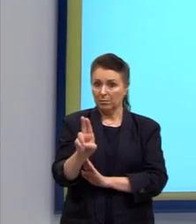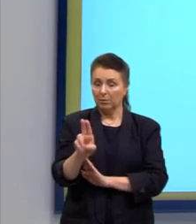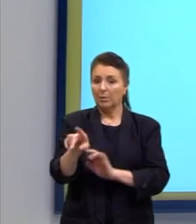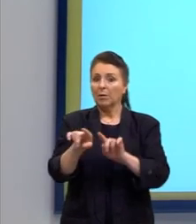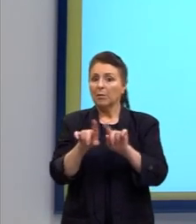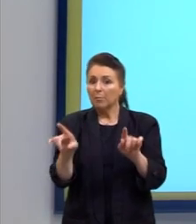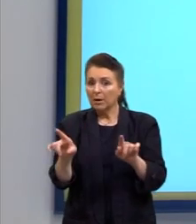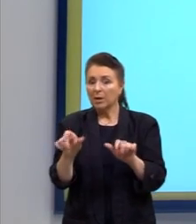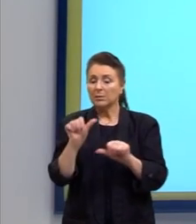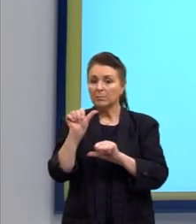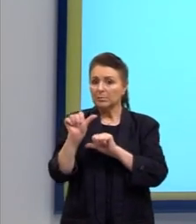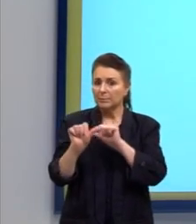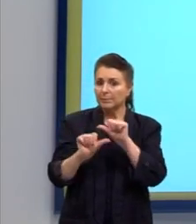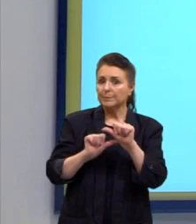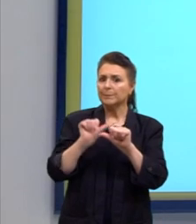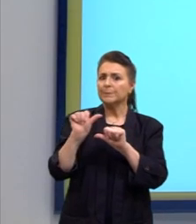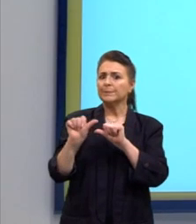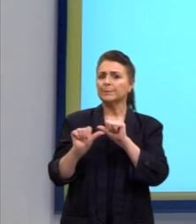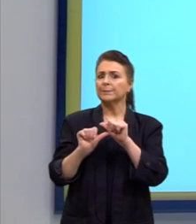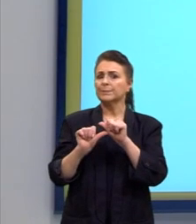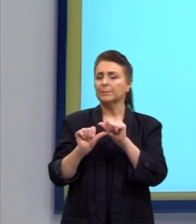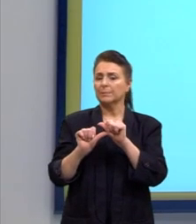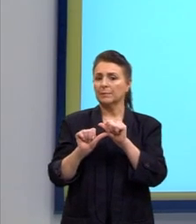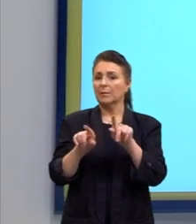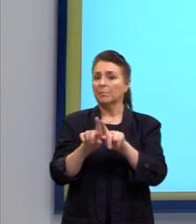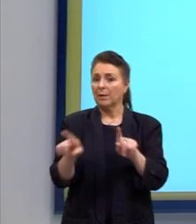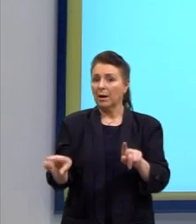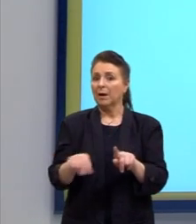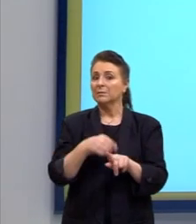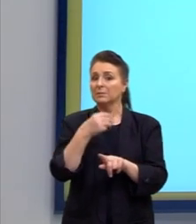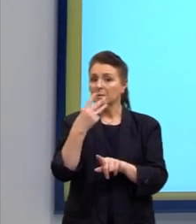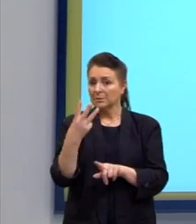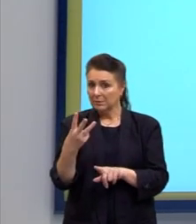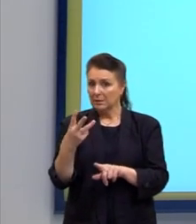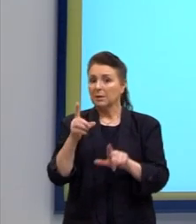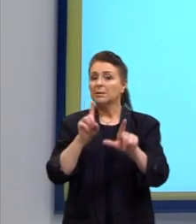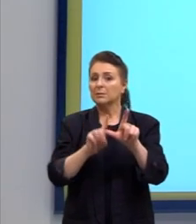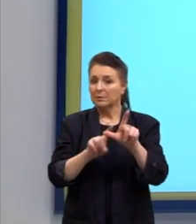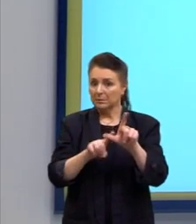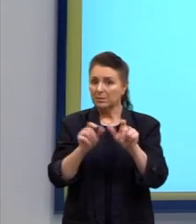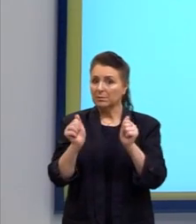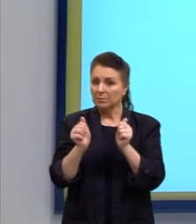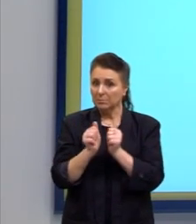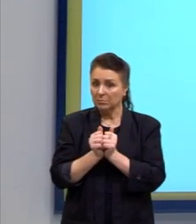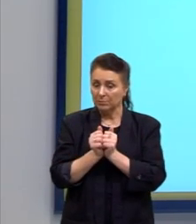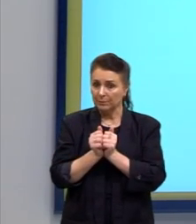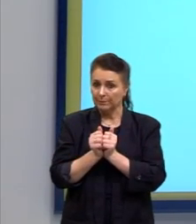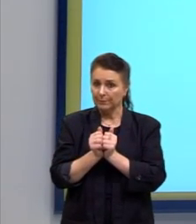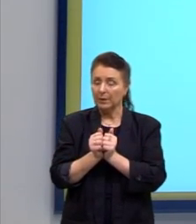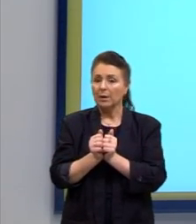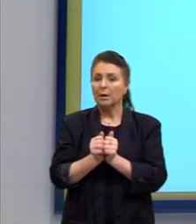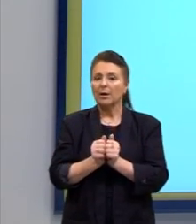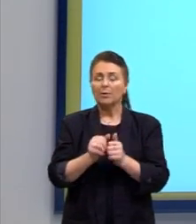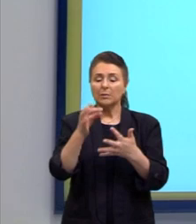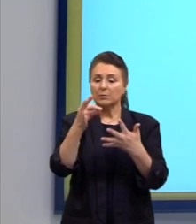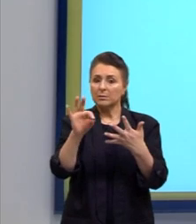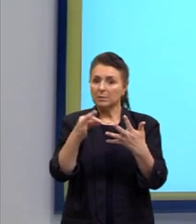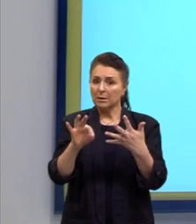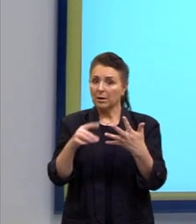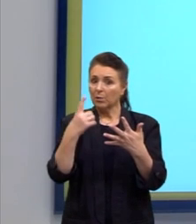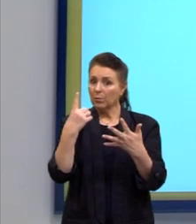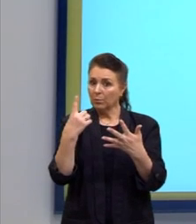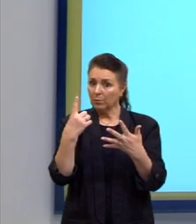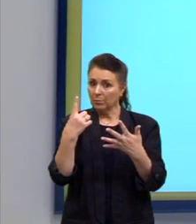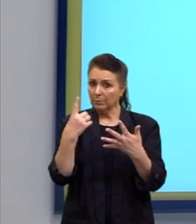posição, desde que estejam as três letras juntas. Mas a gente vai descartar uma única possibilidade, que